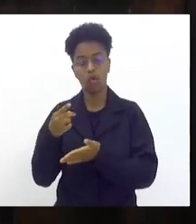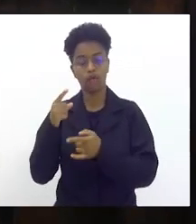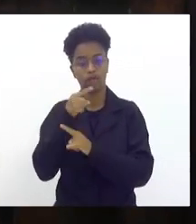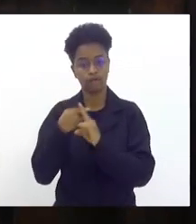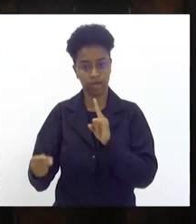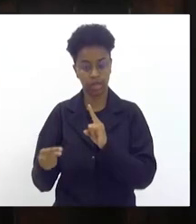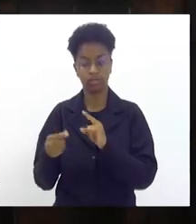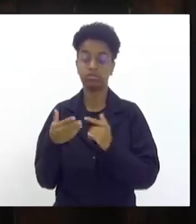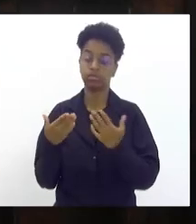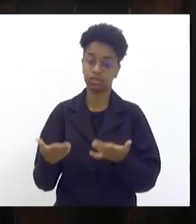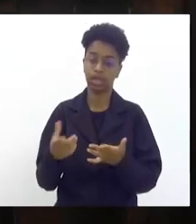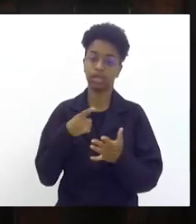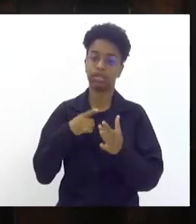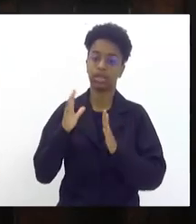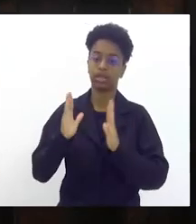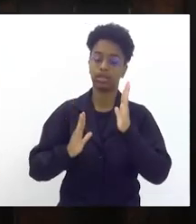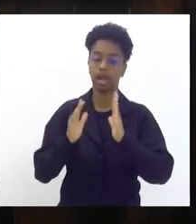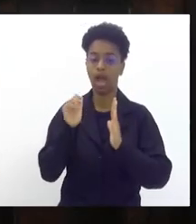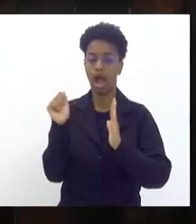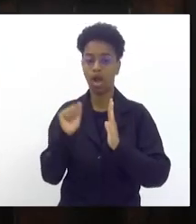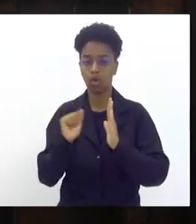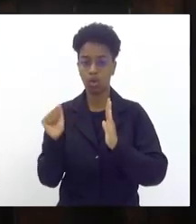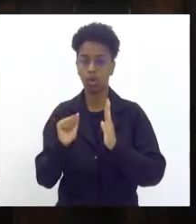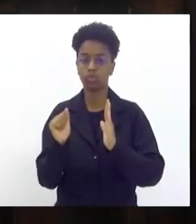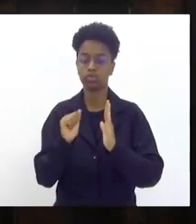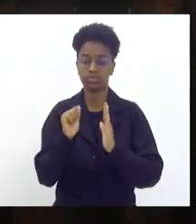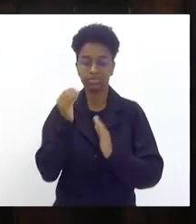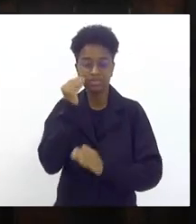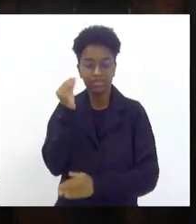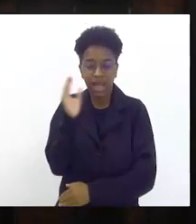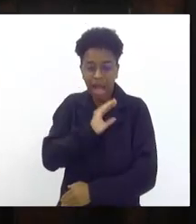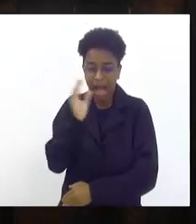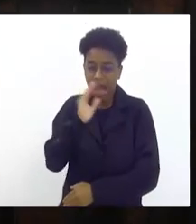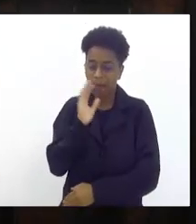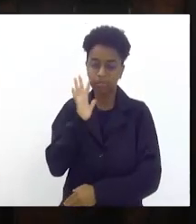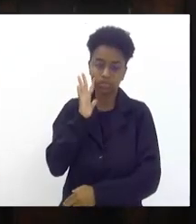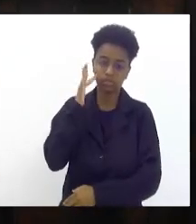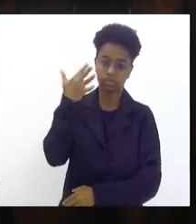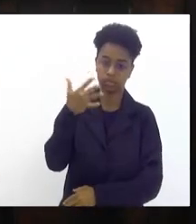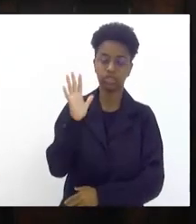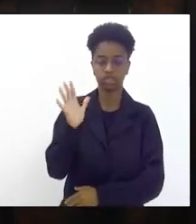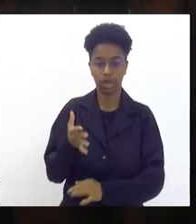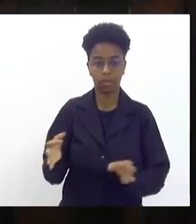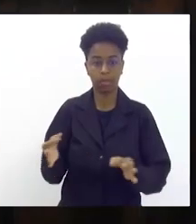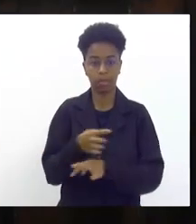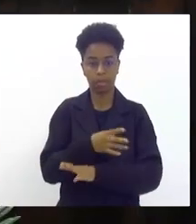certamente já terá em agosto aí com toda a brevidade possível o projeto já